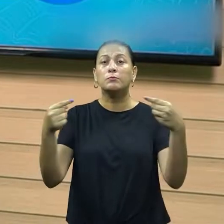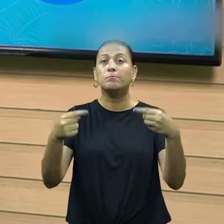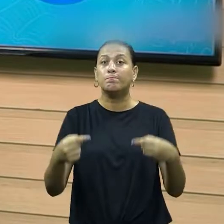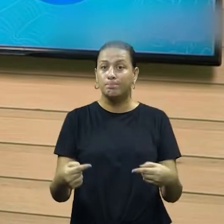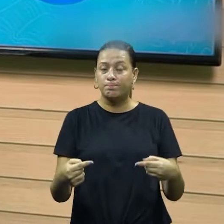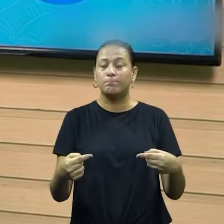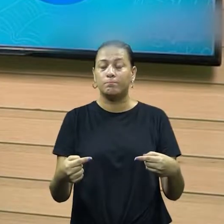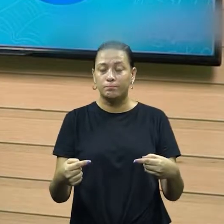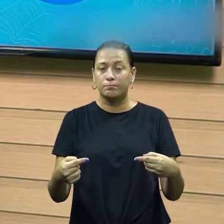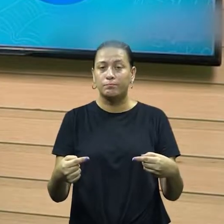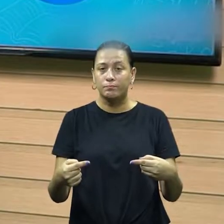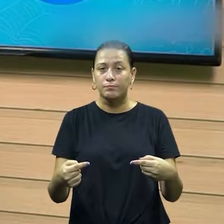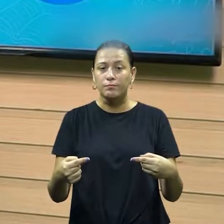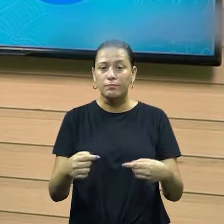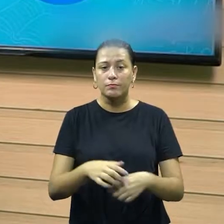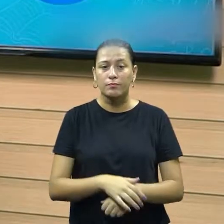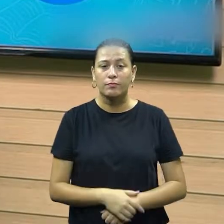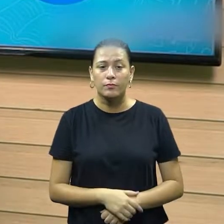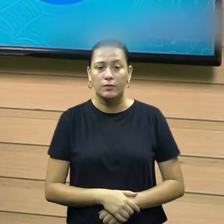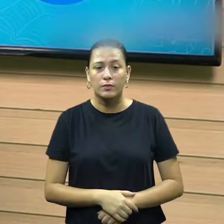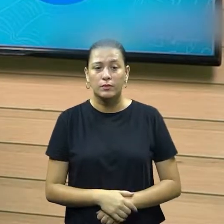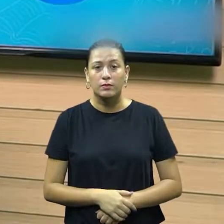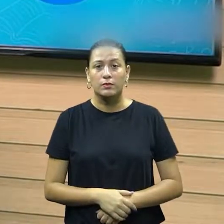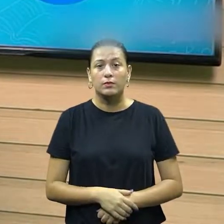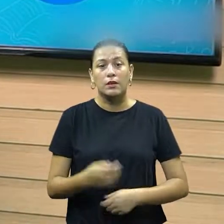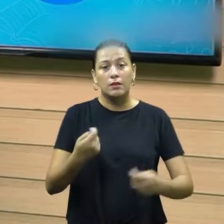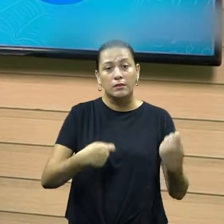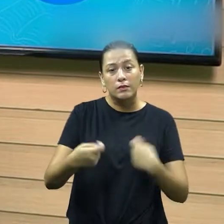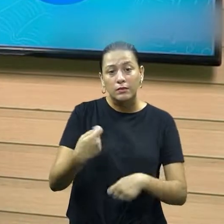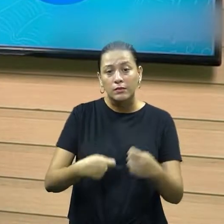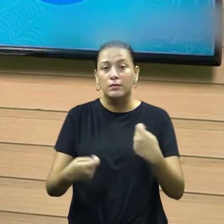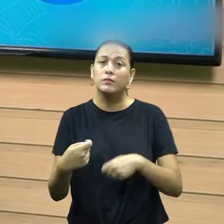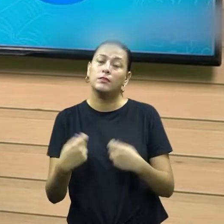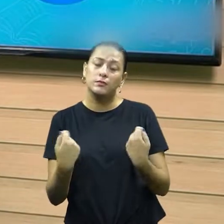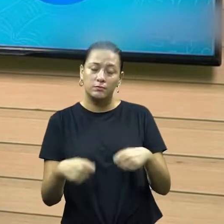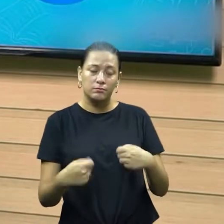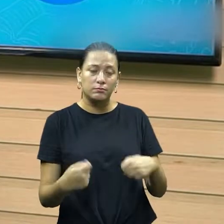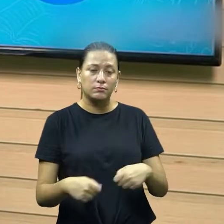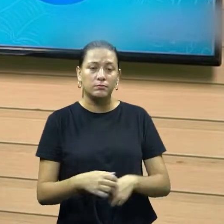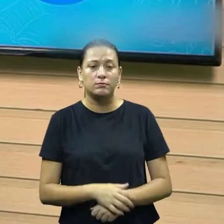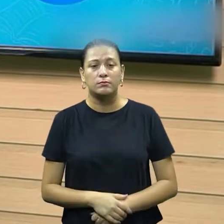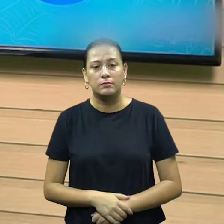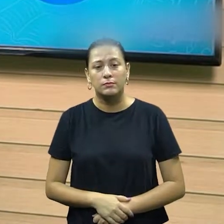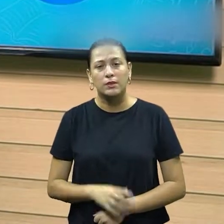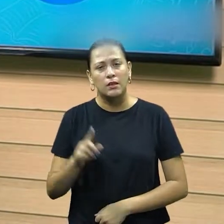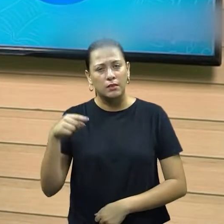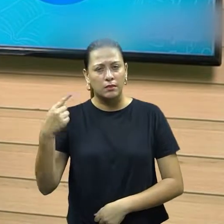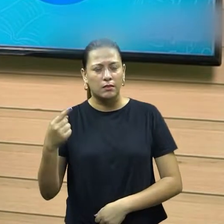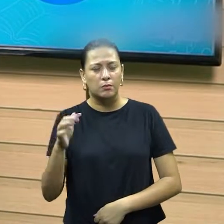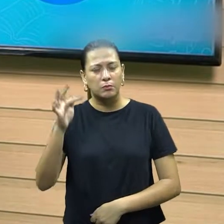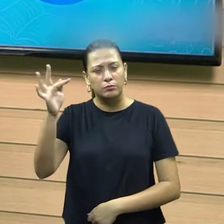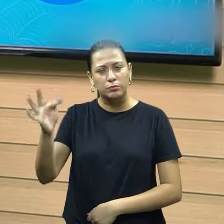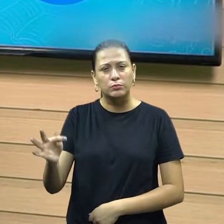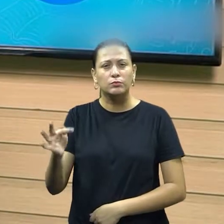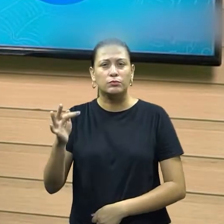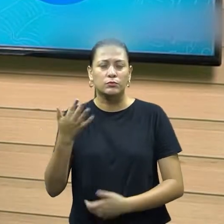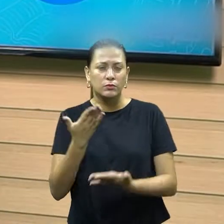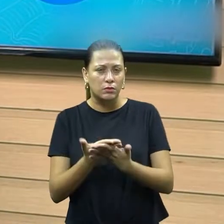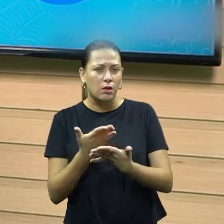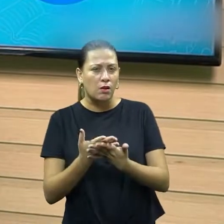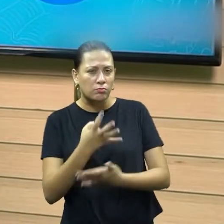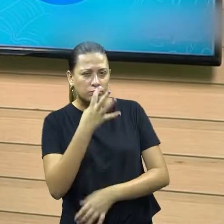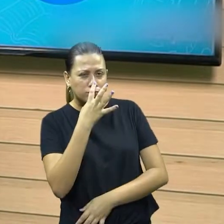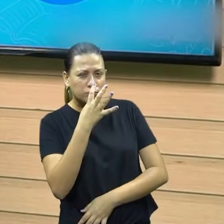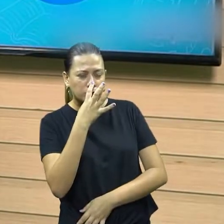processo de disputa, nesse processo de resolver, a busca a questão da negociação. Precisa se negociar. Mais tarde, na nossa aula, nós vamos observar